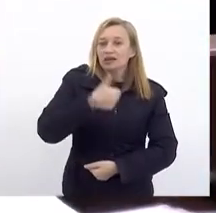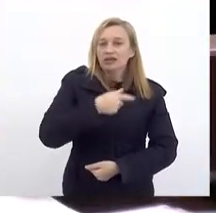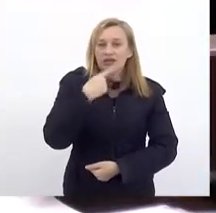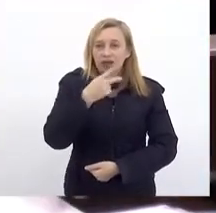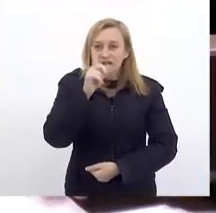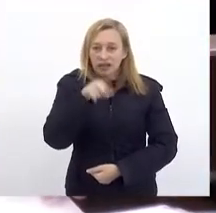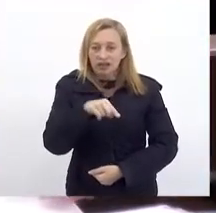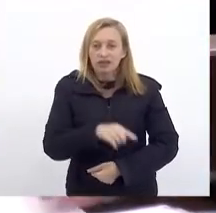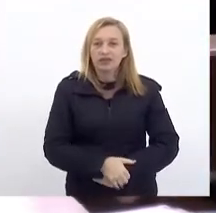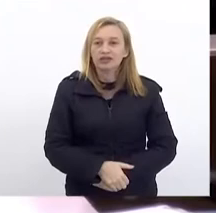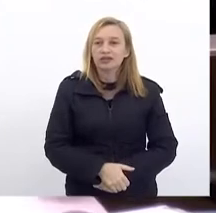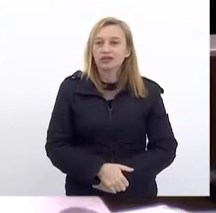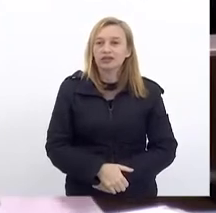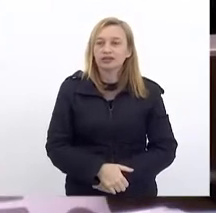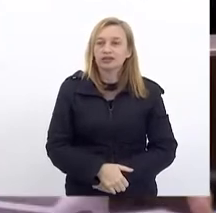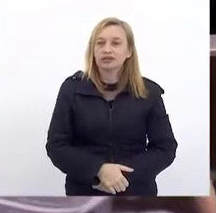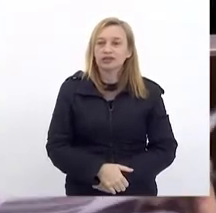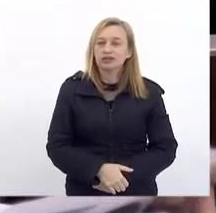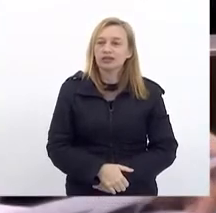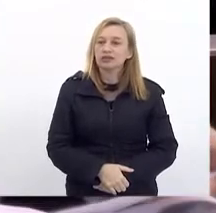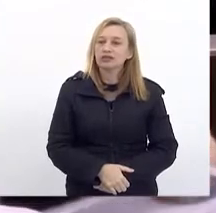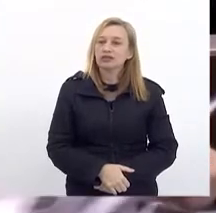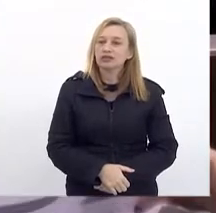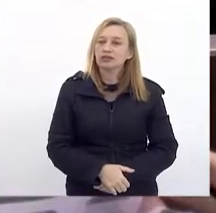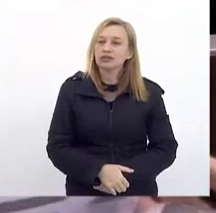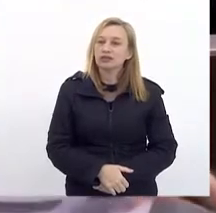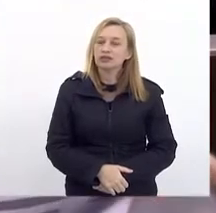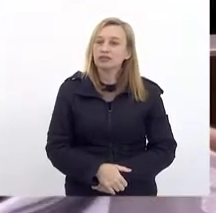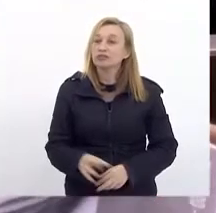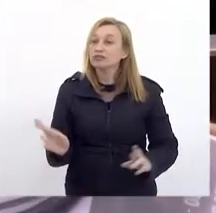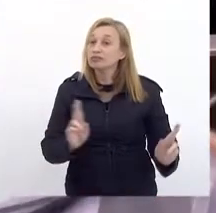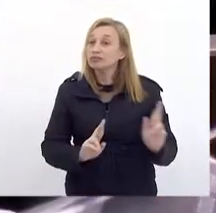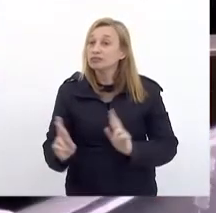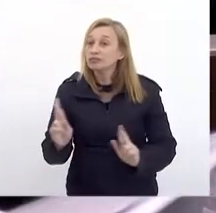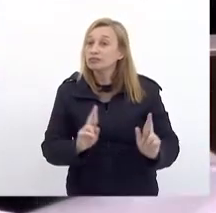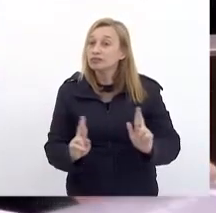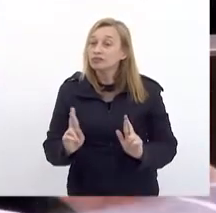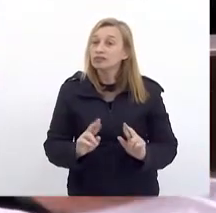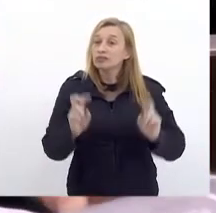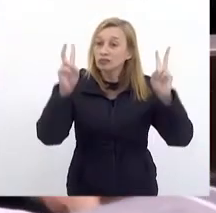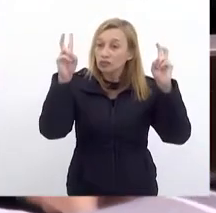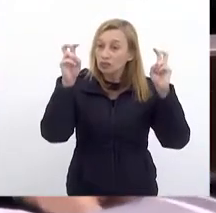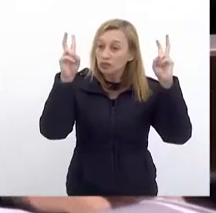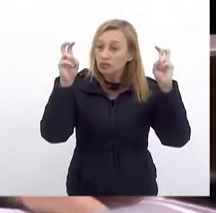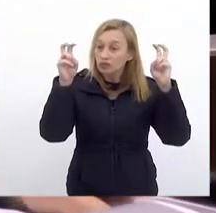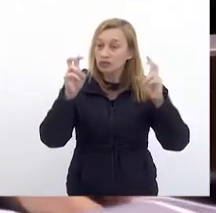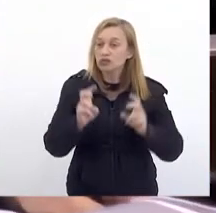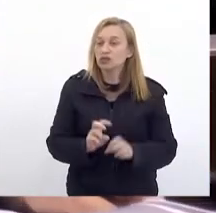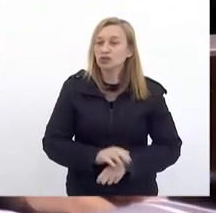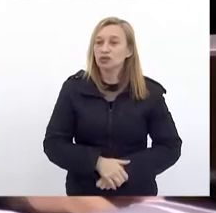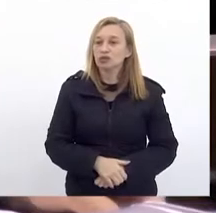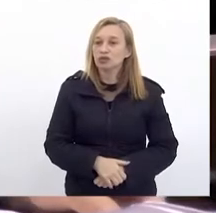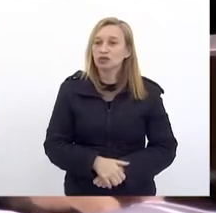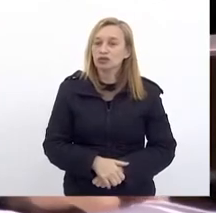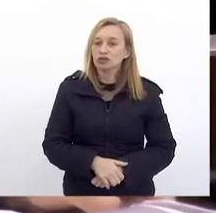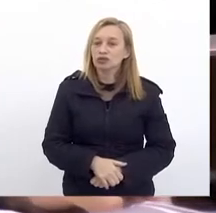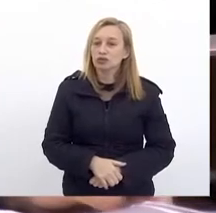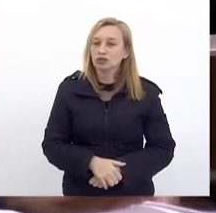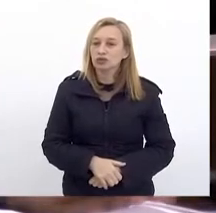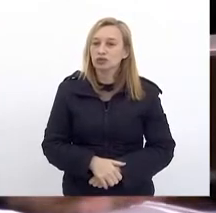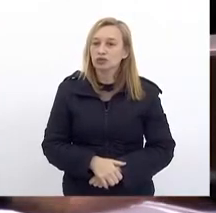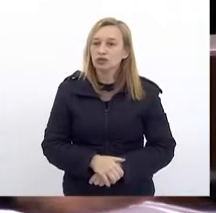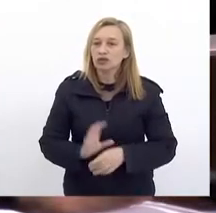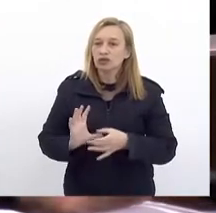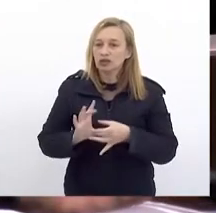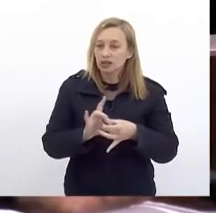De elogio Em relação Termos fechado A boca do jacaré E vossa excelência Está